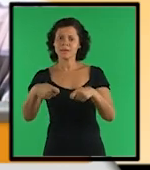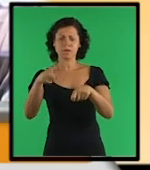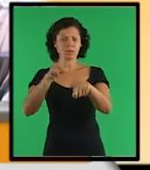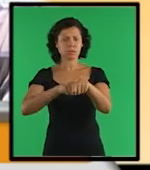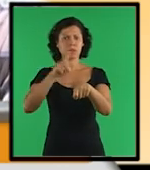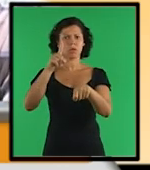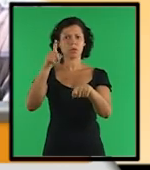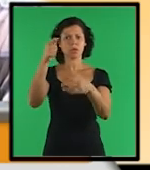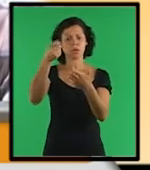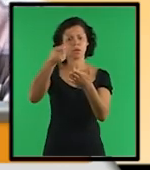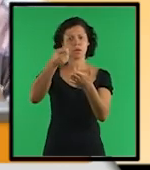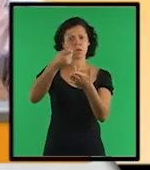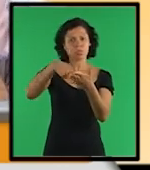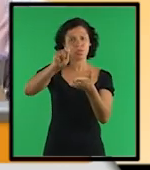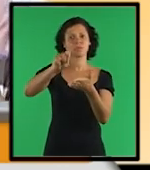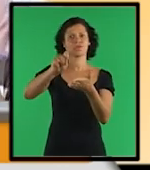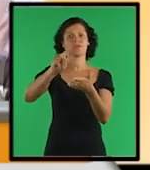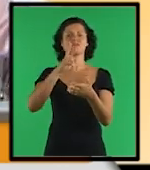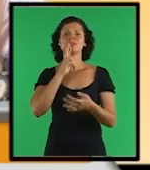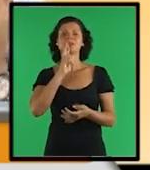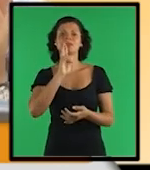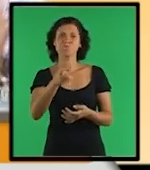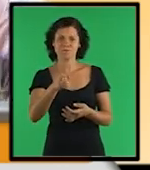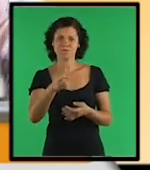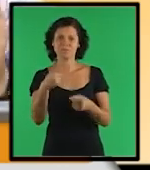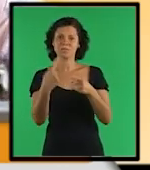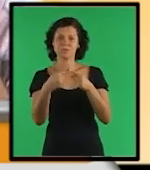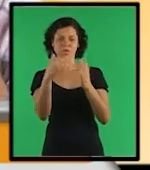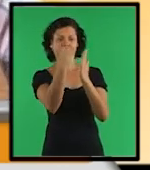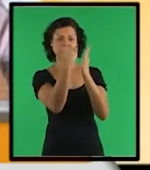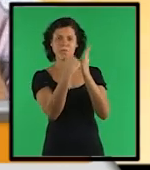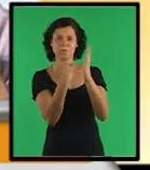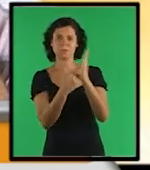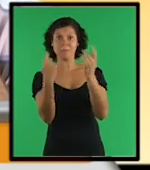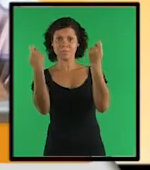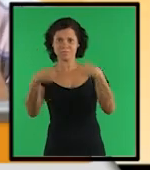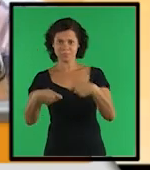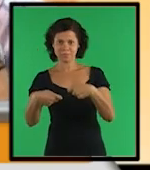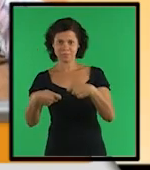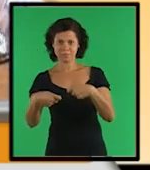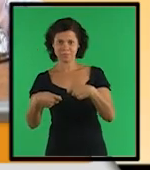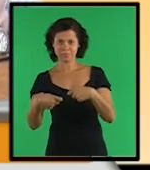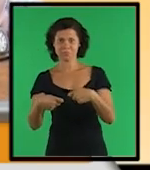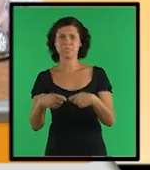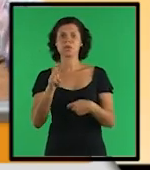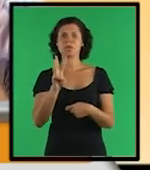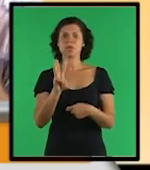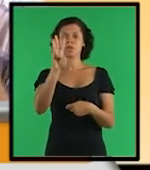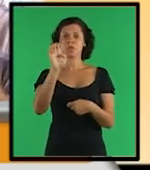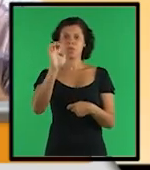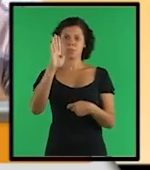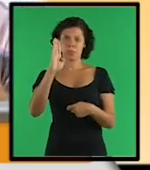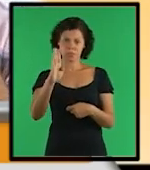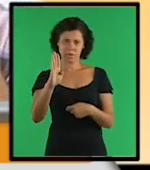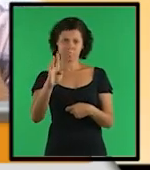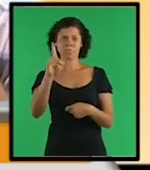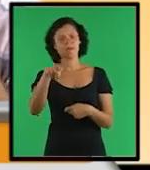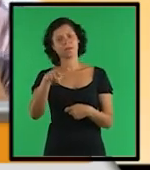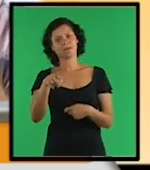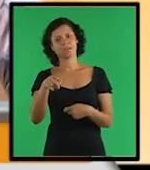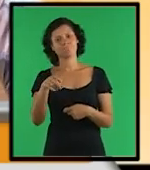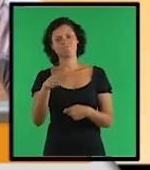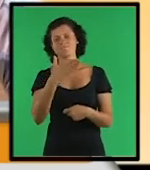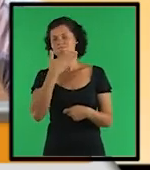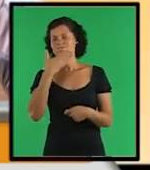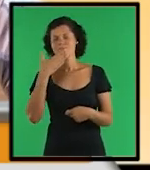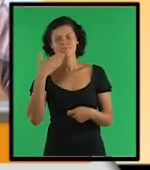corrigir automaticamente as respostas, pois o programa permite esta operação. A webconferência, sem dúvida, a mais